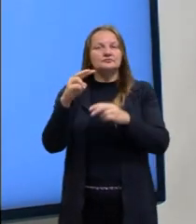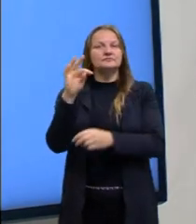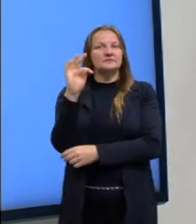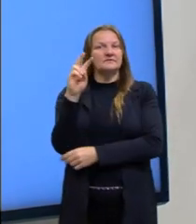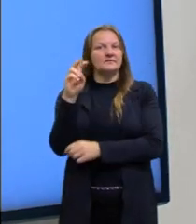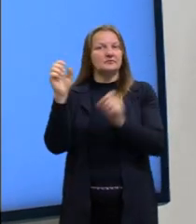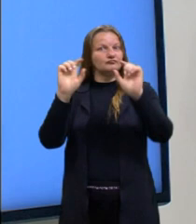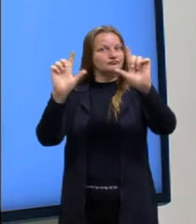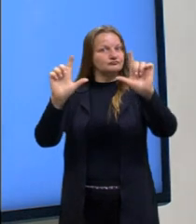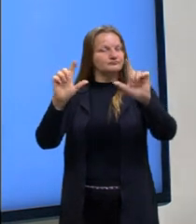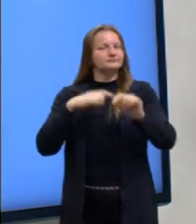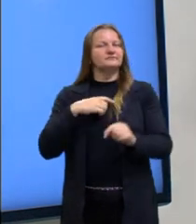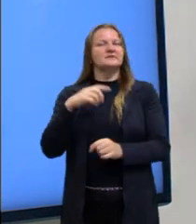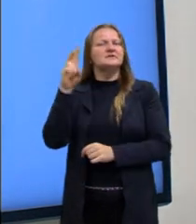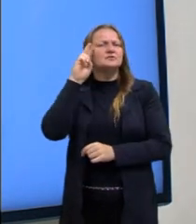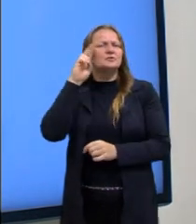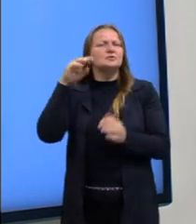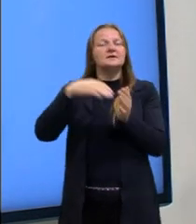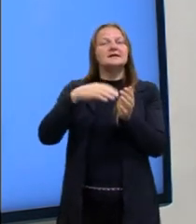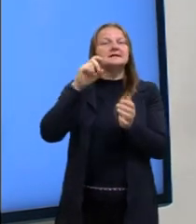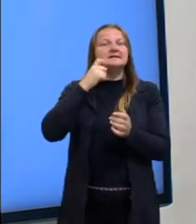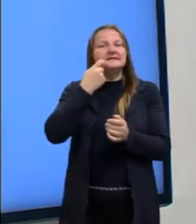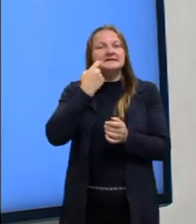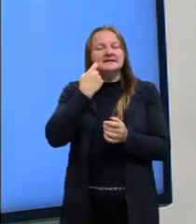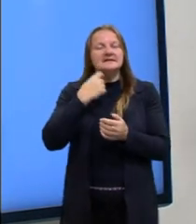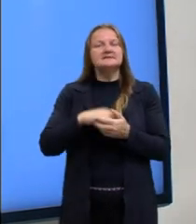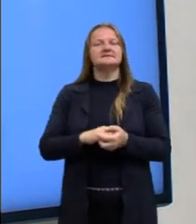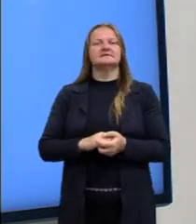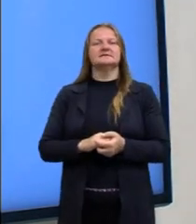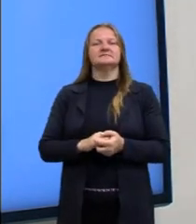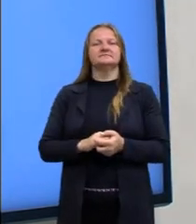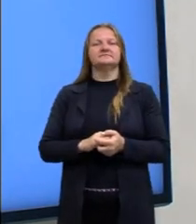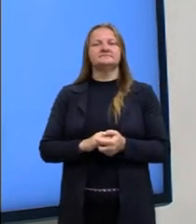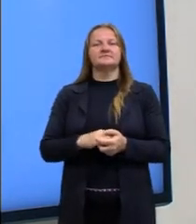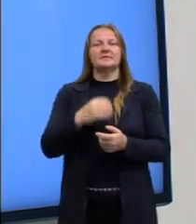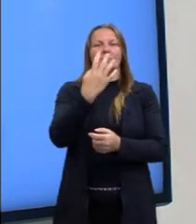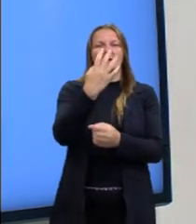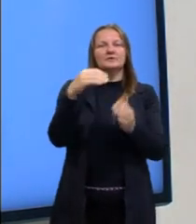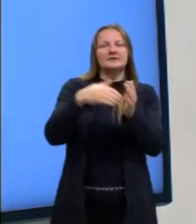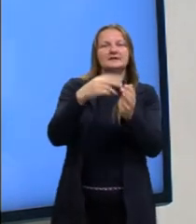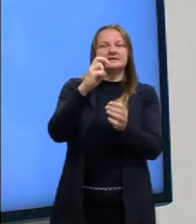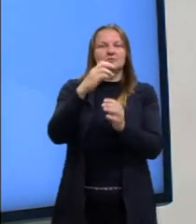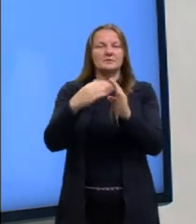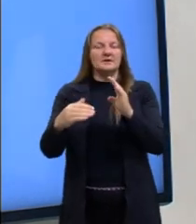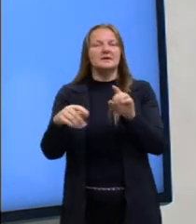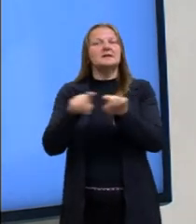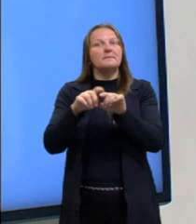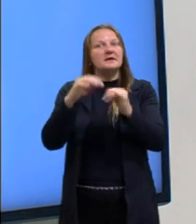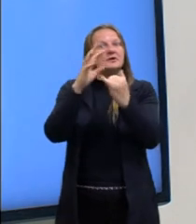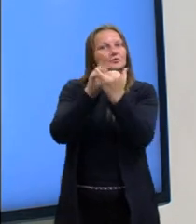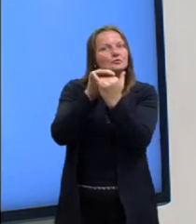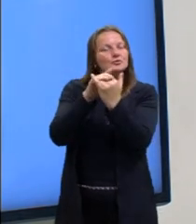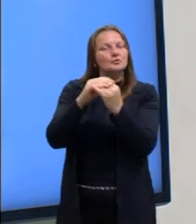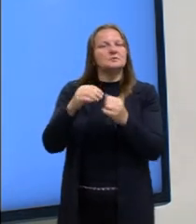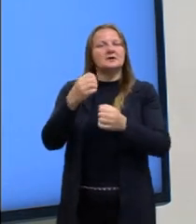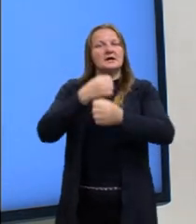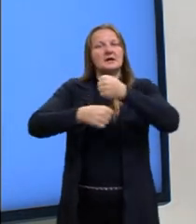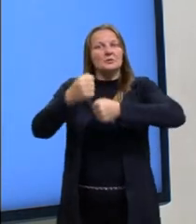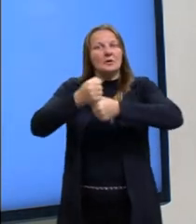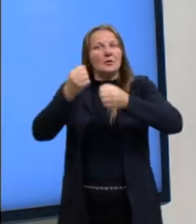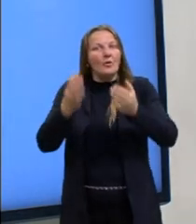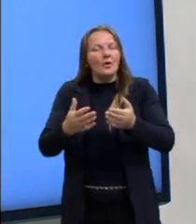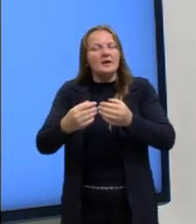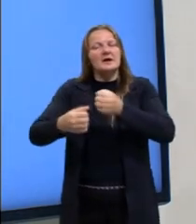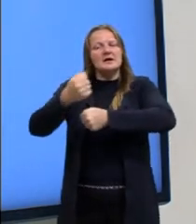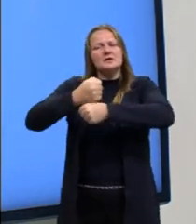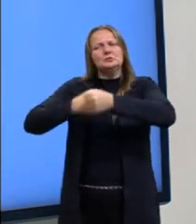segunda à sexta. E também fica na TVS Duque, no YouTube, você pode ir lá buscar as aulas deste ano, dos anos